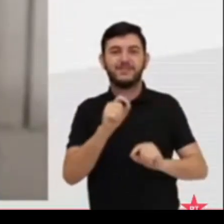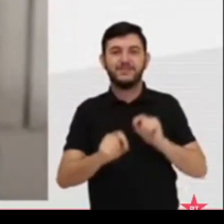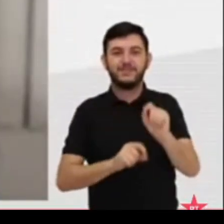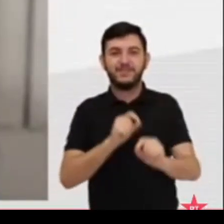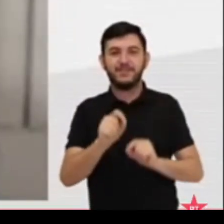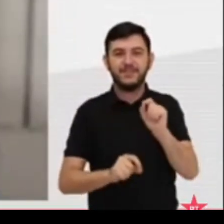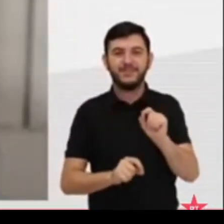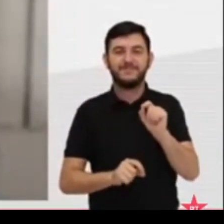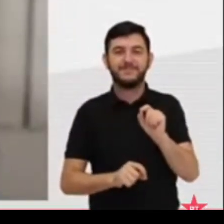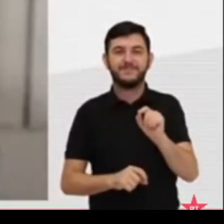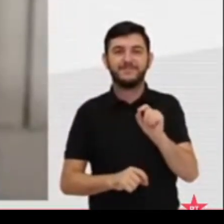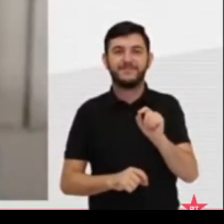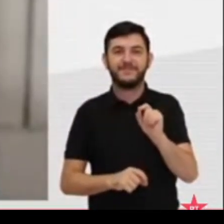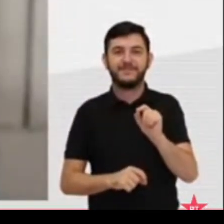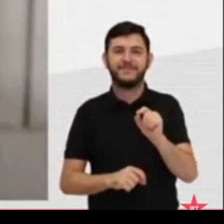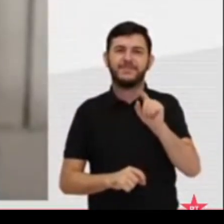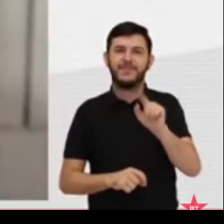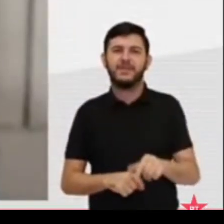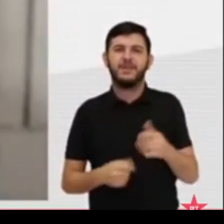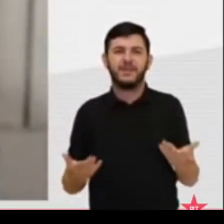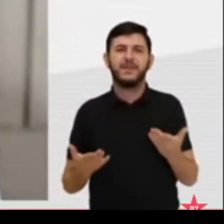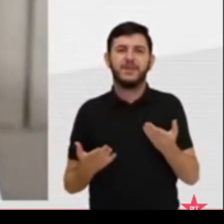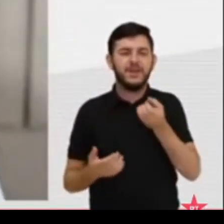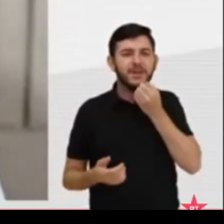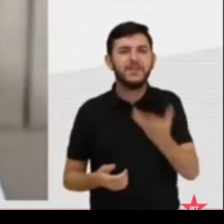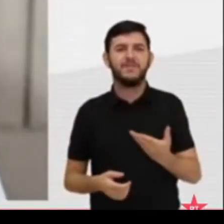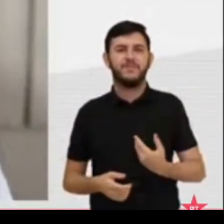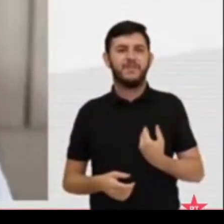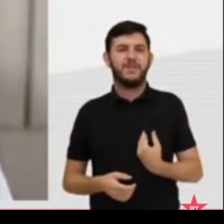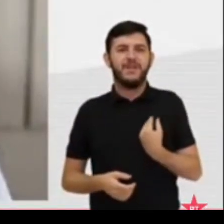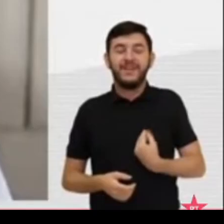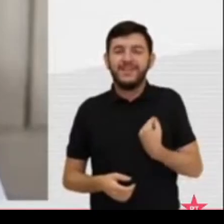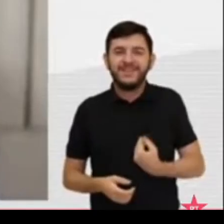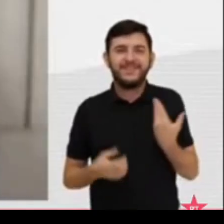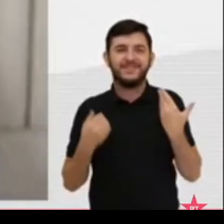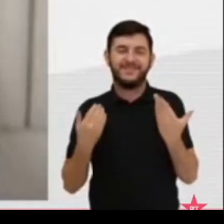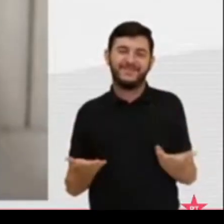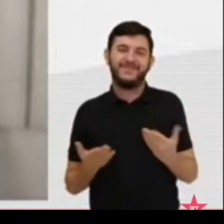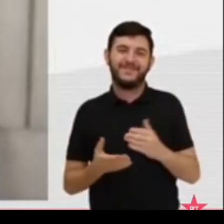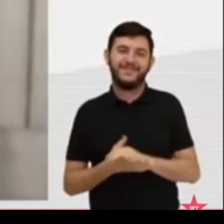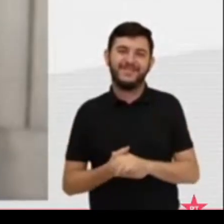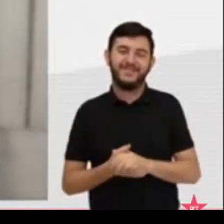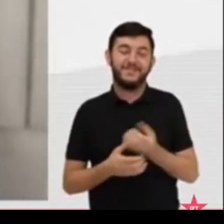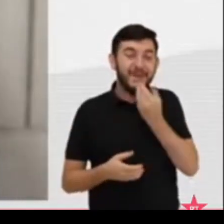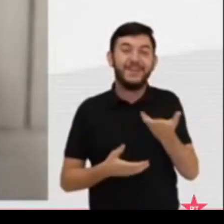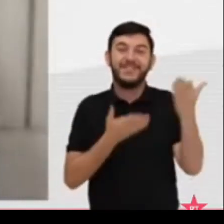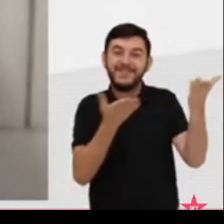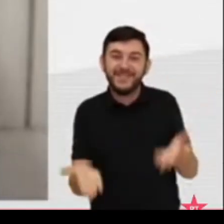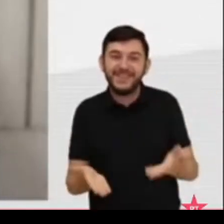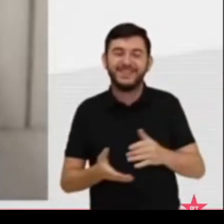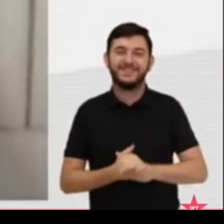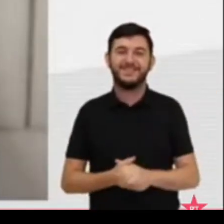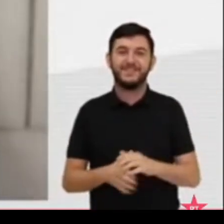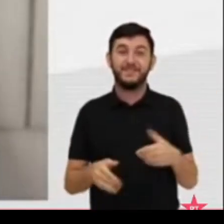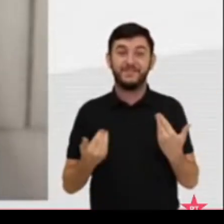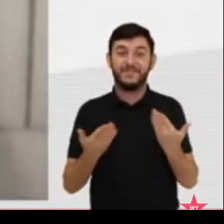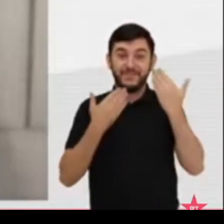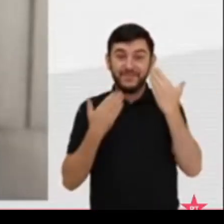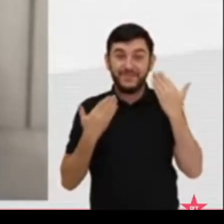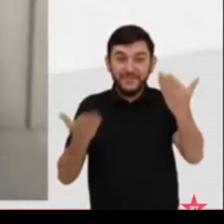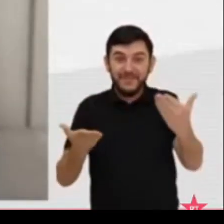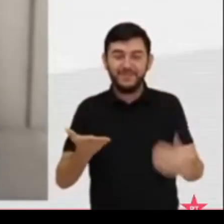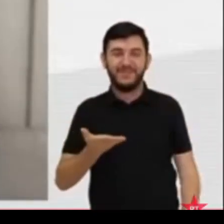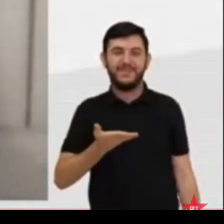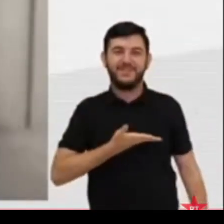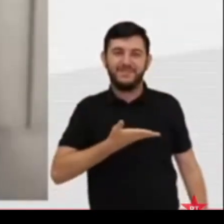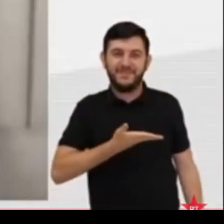ao seu lado. Boa vinda, companheiros. Obrigado, meu amigo. Tu vens e eu já escuto os